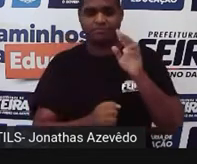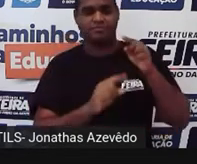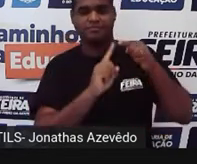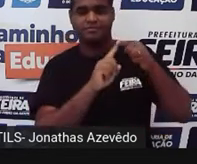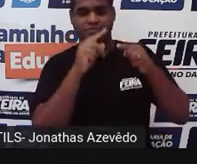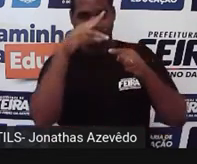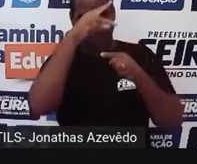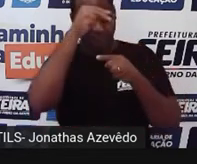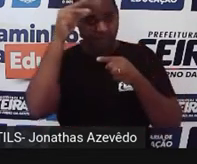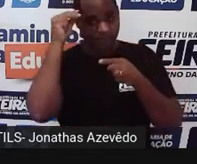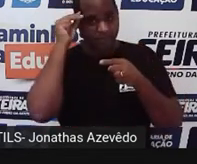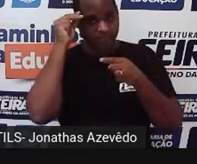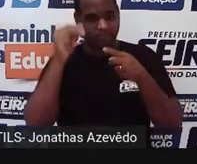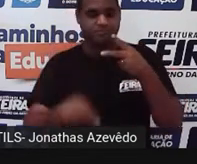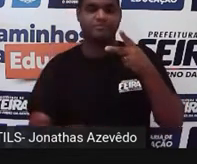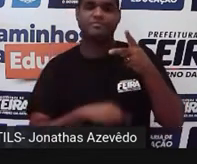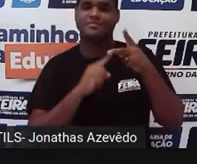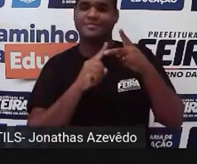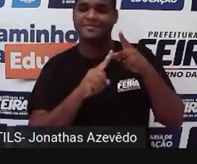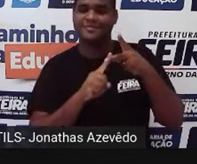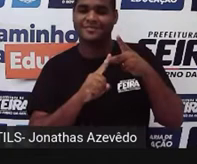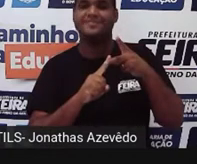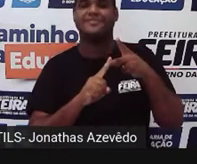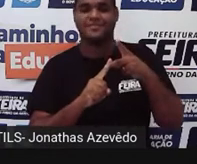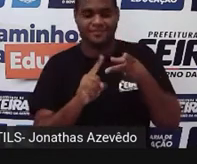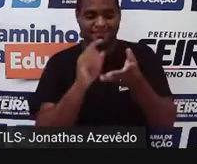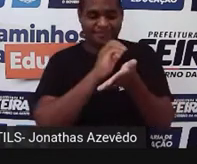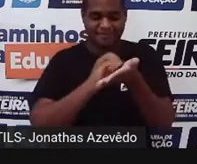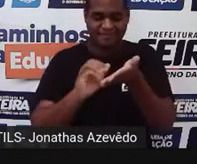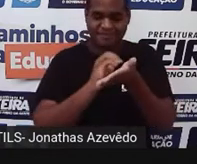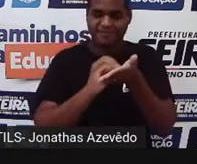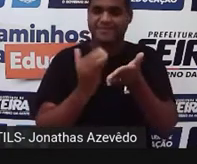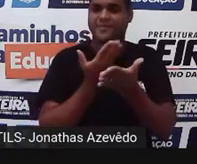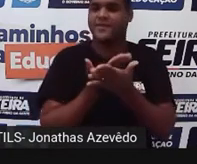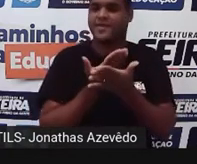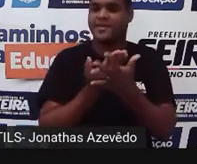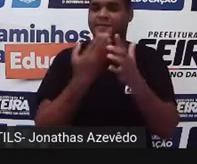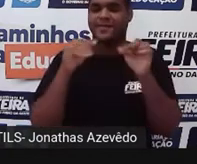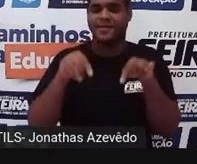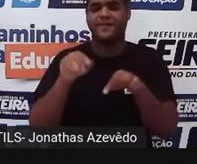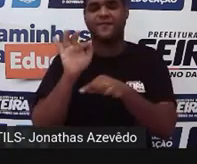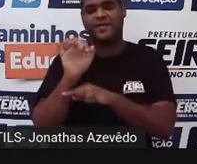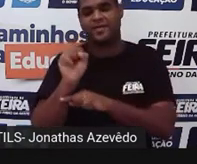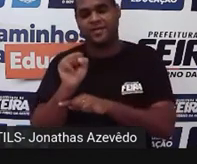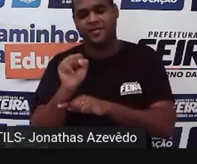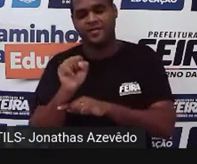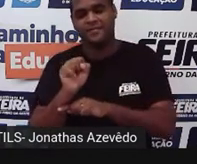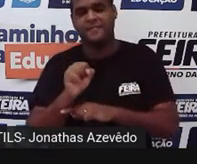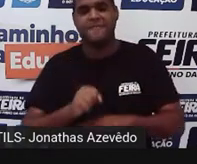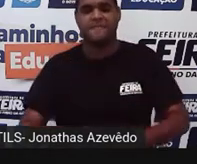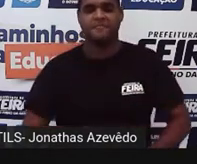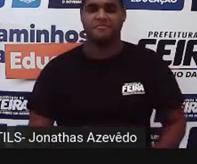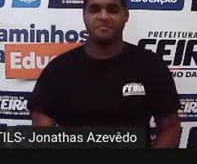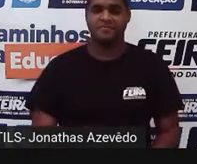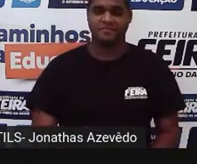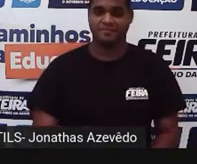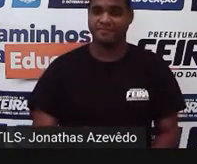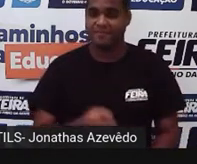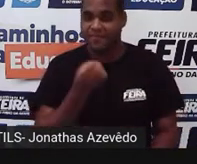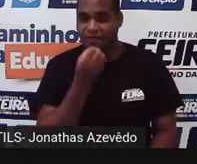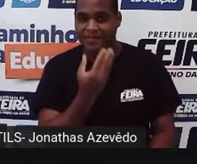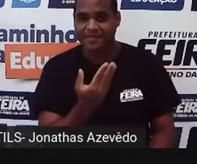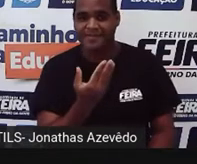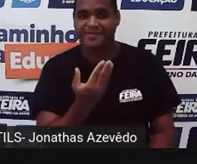Prefeitura Municipal de Feira de Santana e da própria Secretaria de Educação daqui da nossa cidade, tá bom?